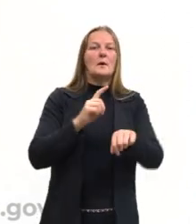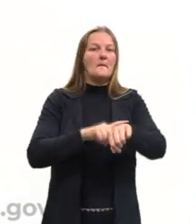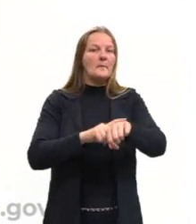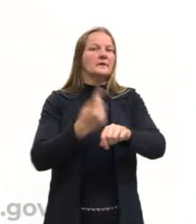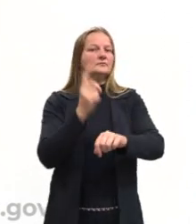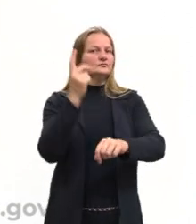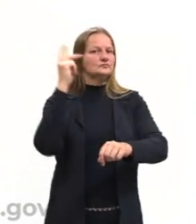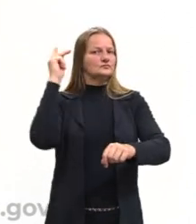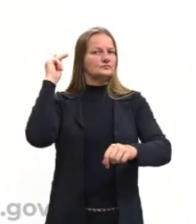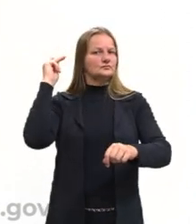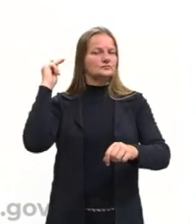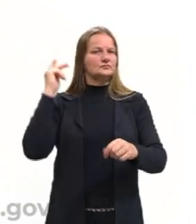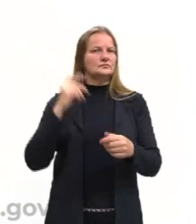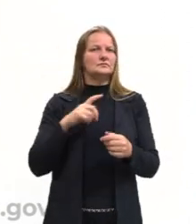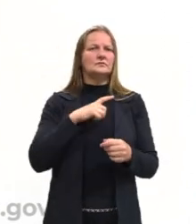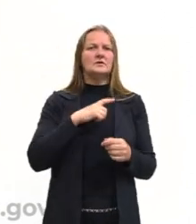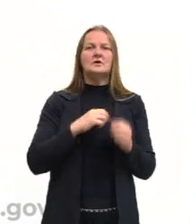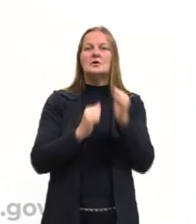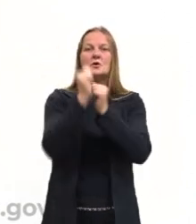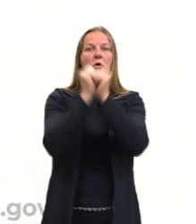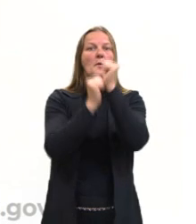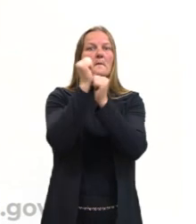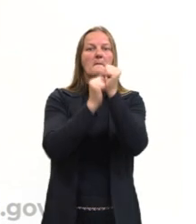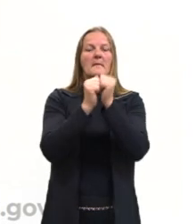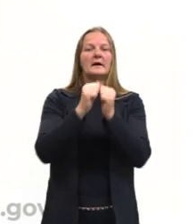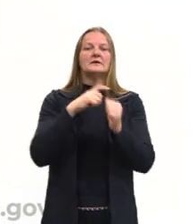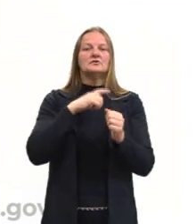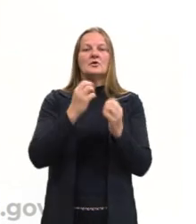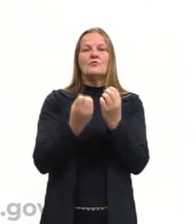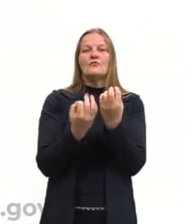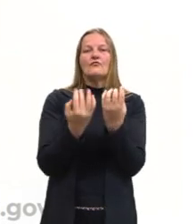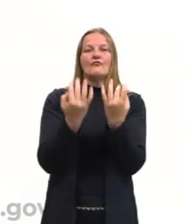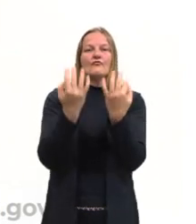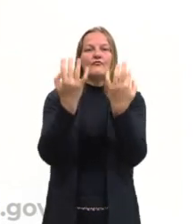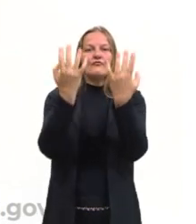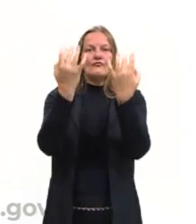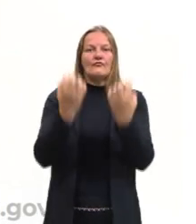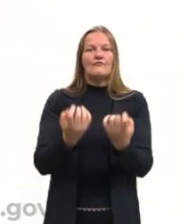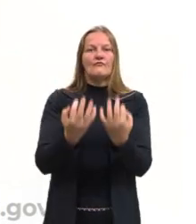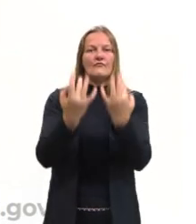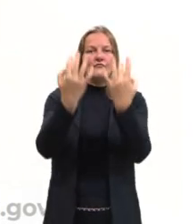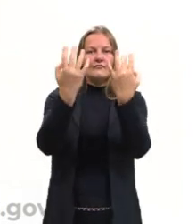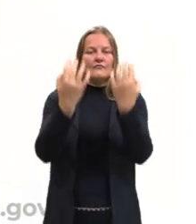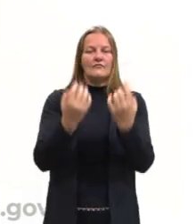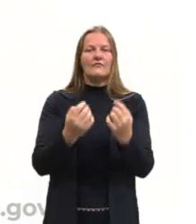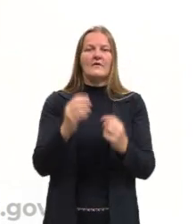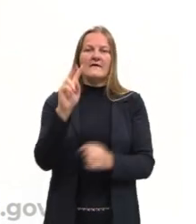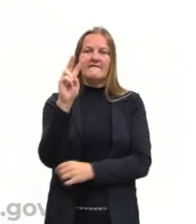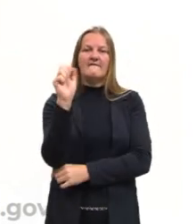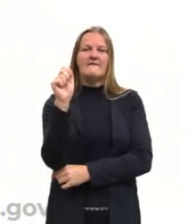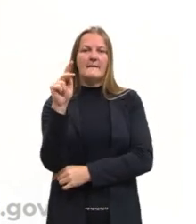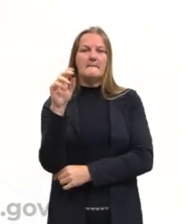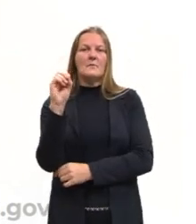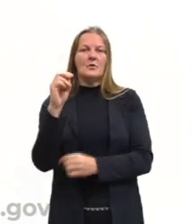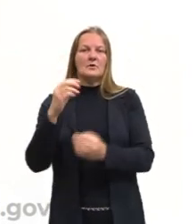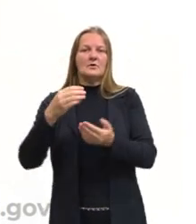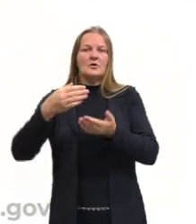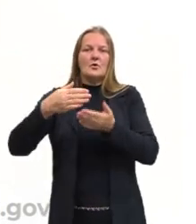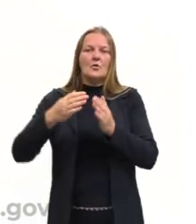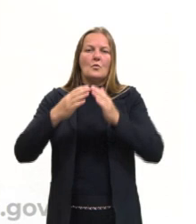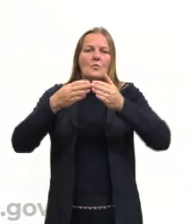não era assim, as máquinas não eram a vapor. Por não serem máquinas a vapor, vocês sabem que os navios, né?